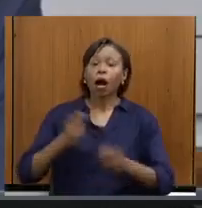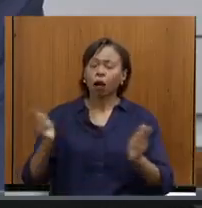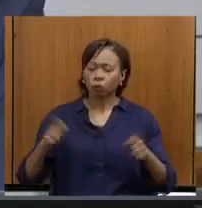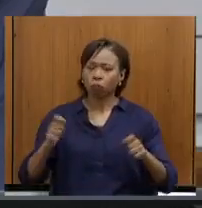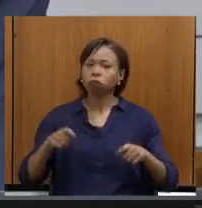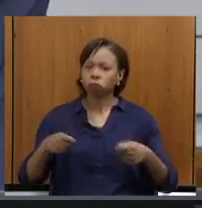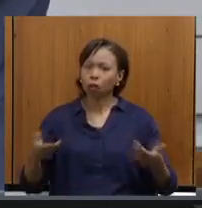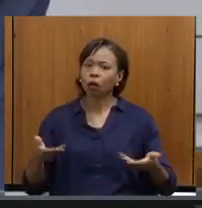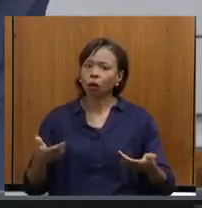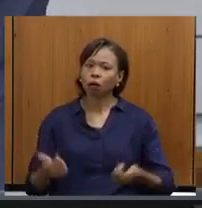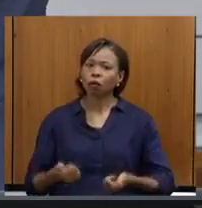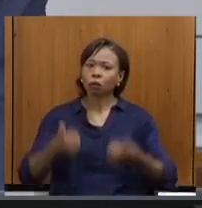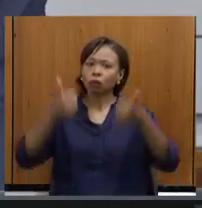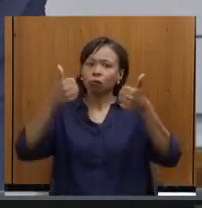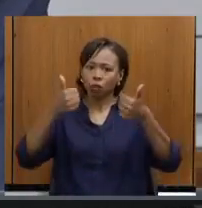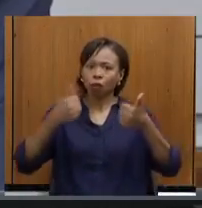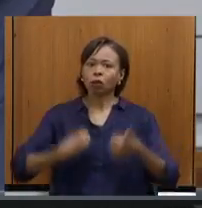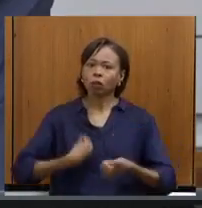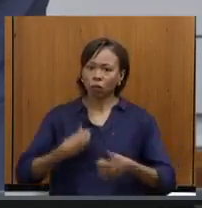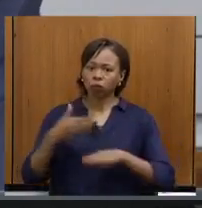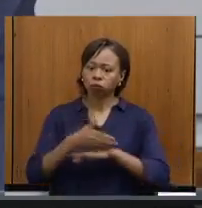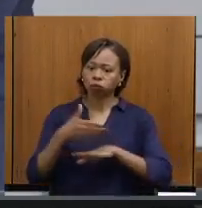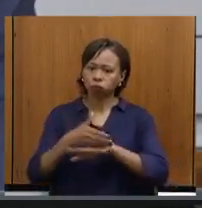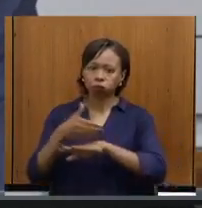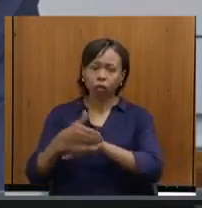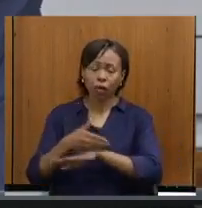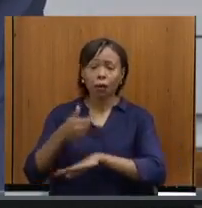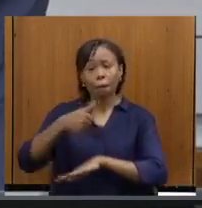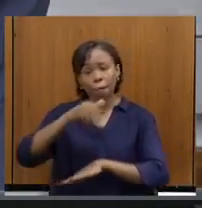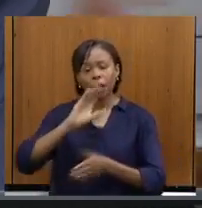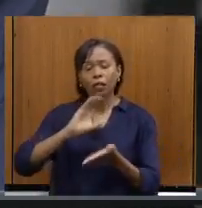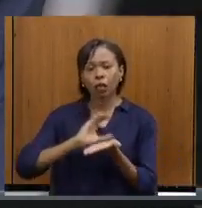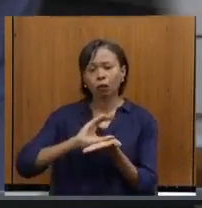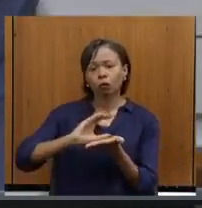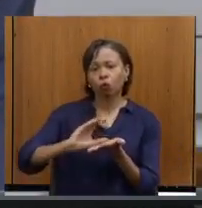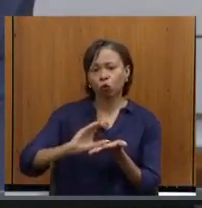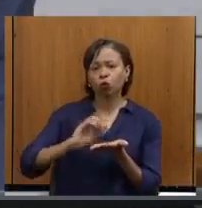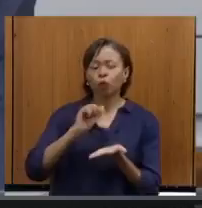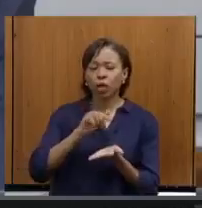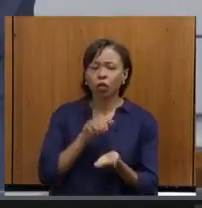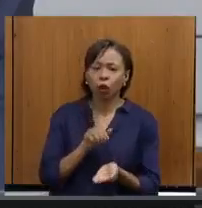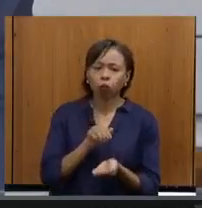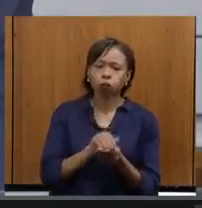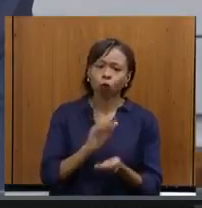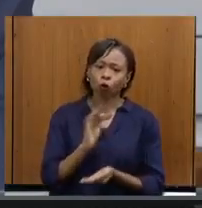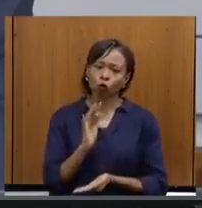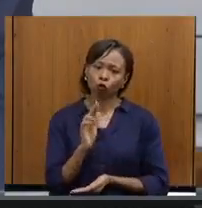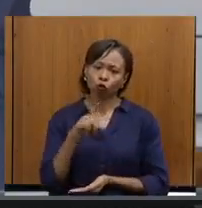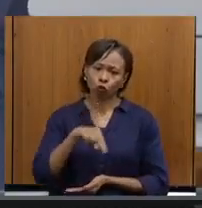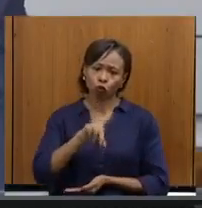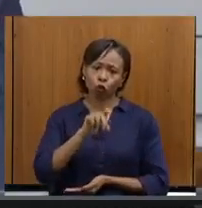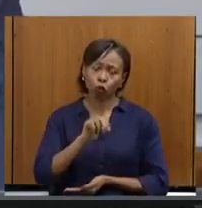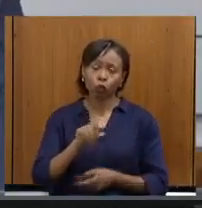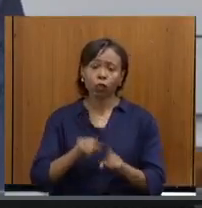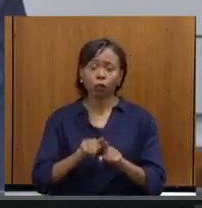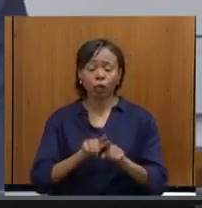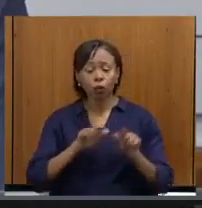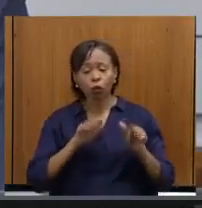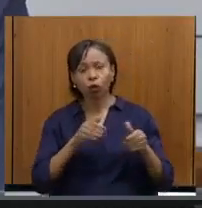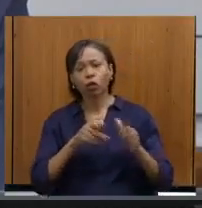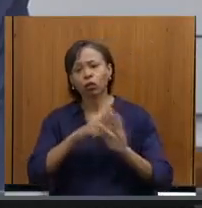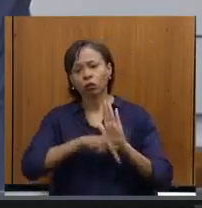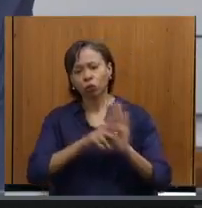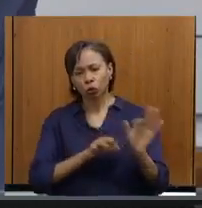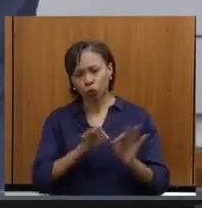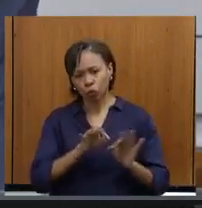efetiva e vai significar mais recursos para o nosso fundo e para os nossos projetos da cultura. então é uma